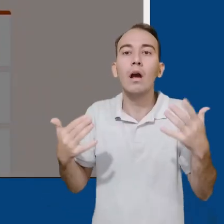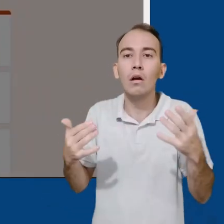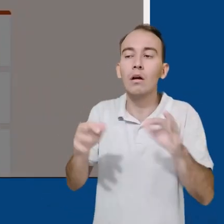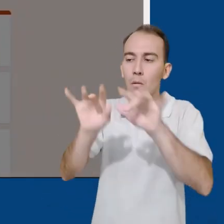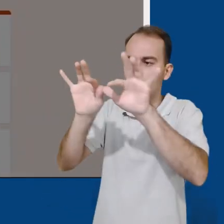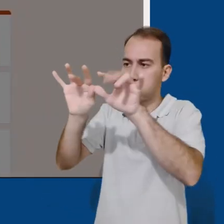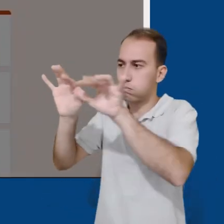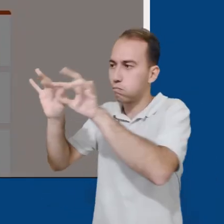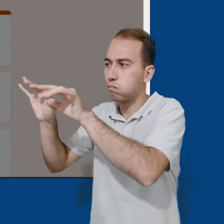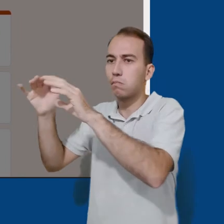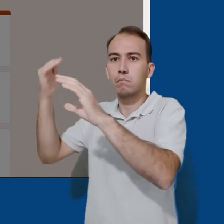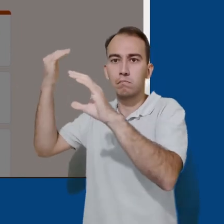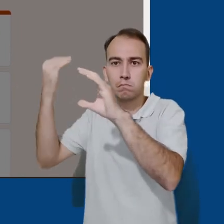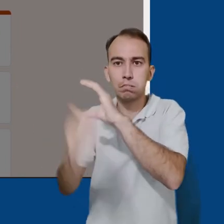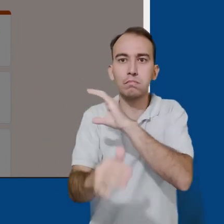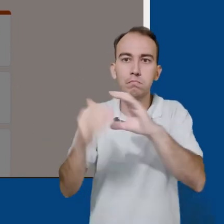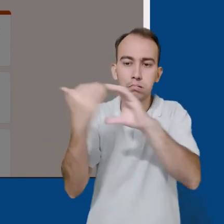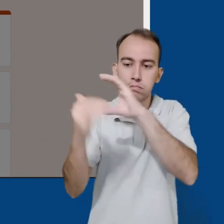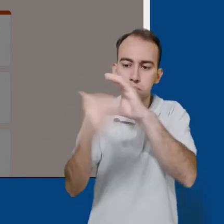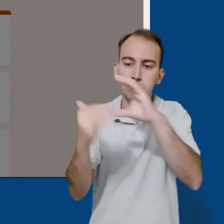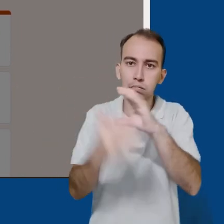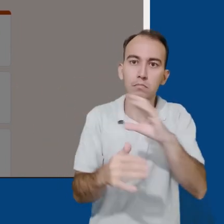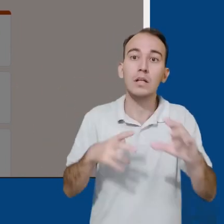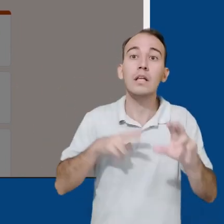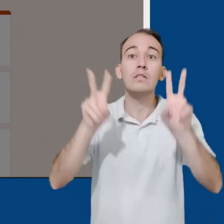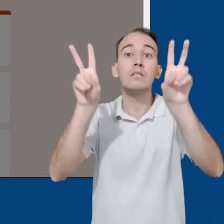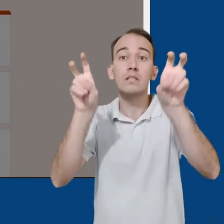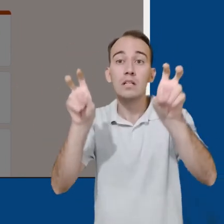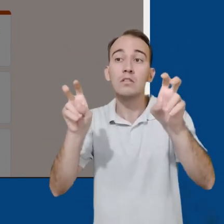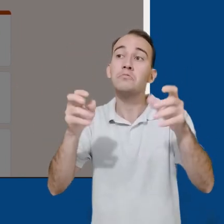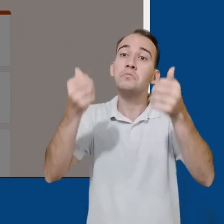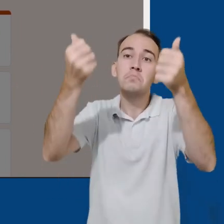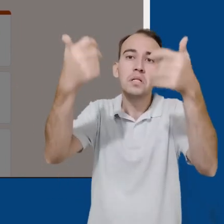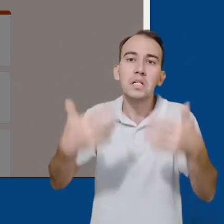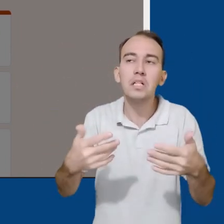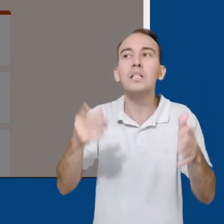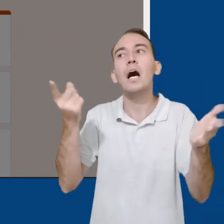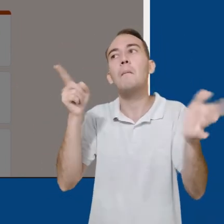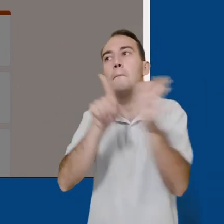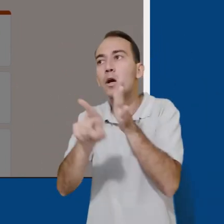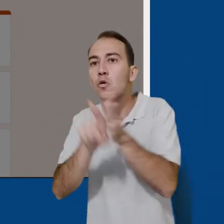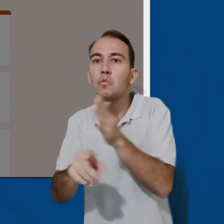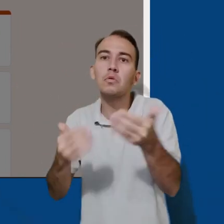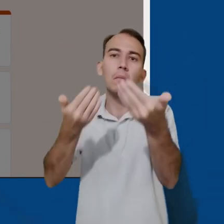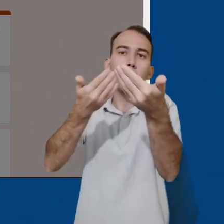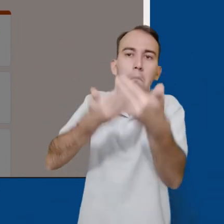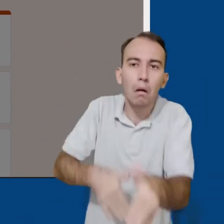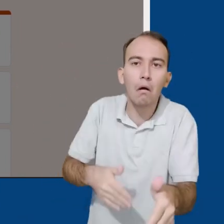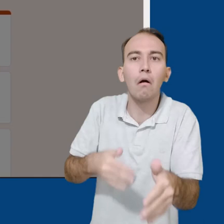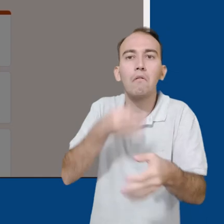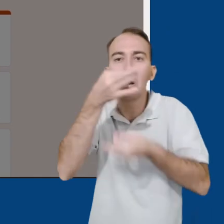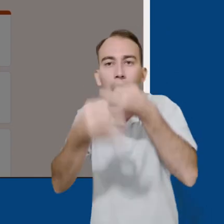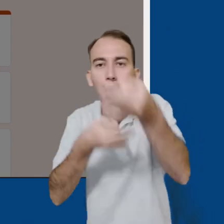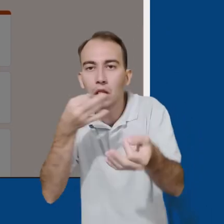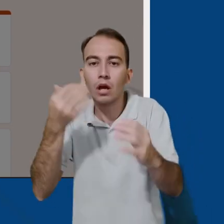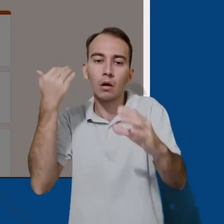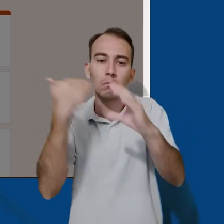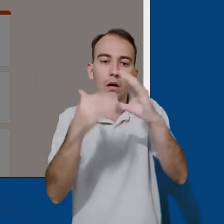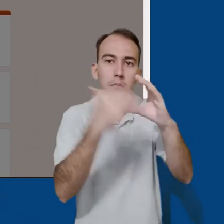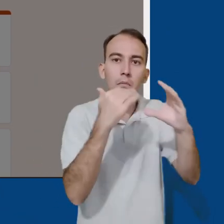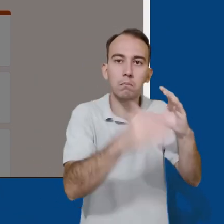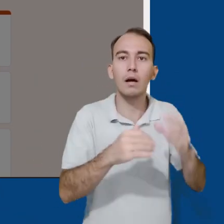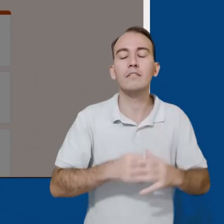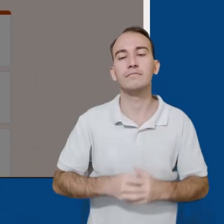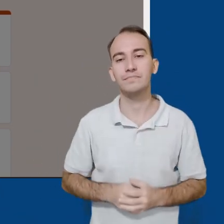envio será por e-mail. Assim, digitamos o e-mail de quem desejamos no campo de texto. Definimos o assunto e o corpo do e-mail.